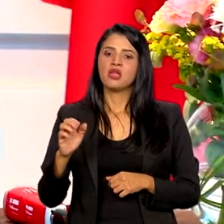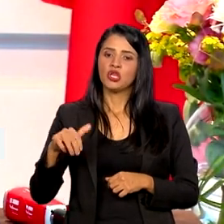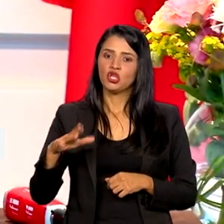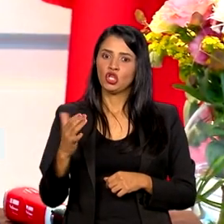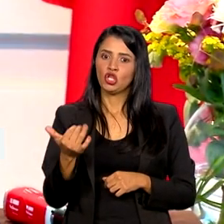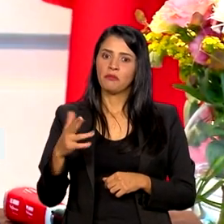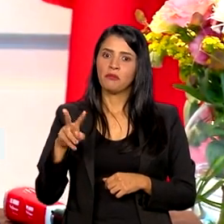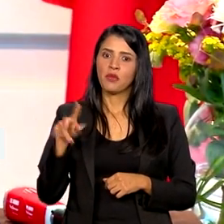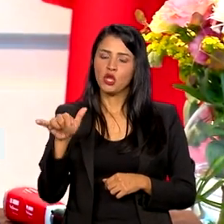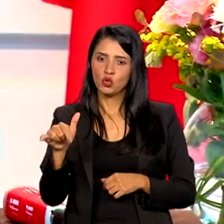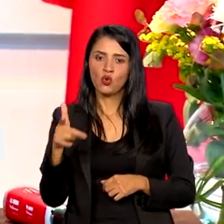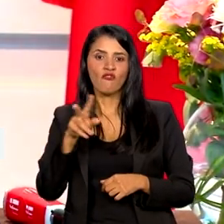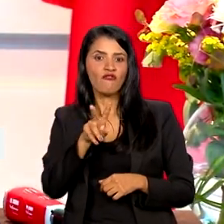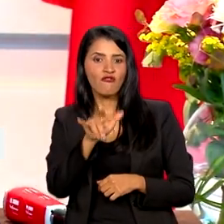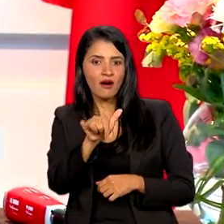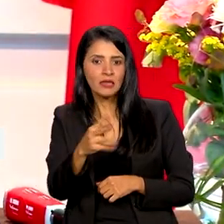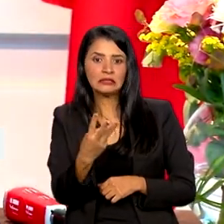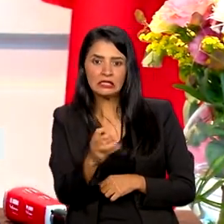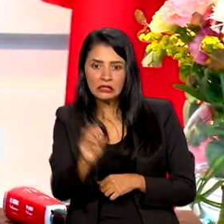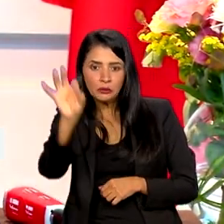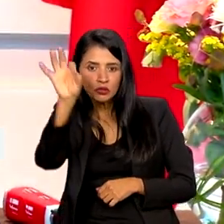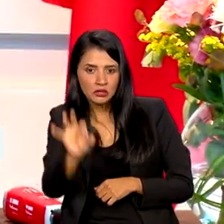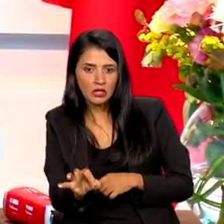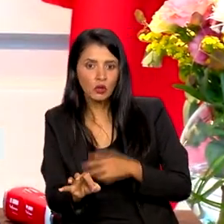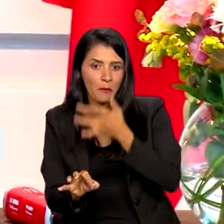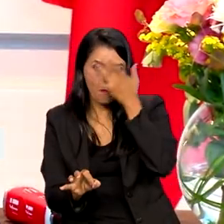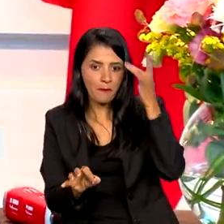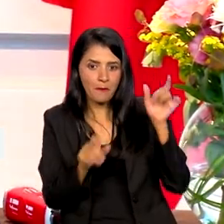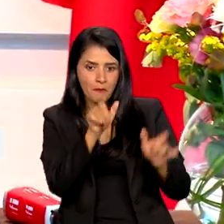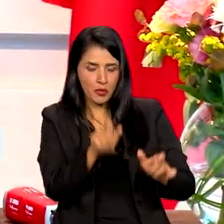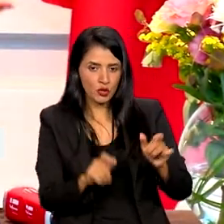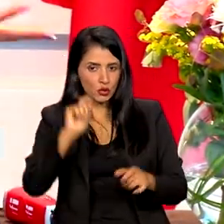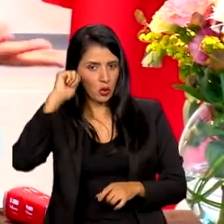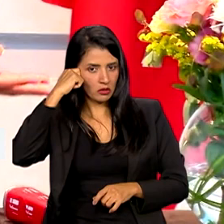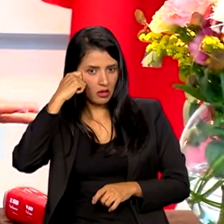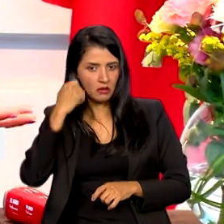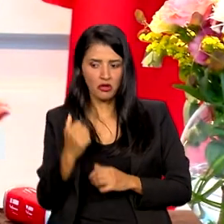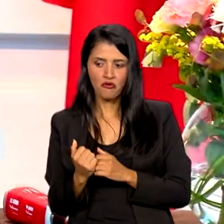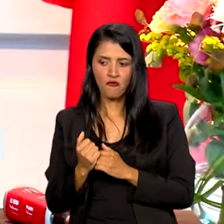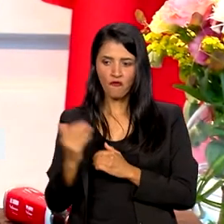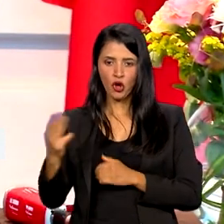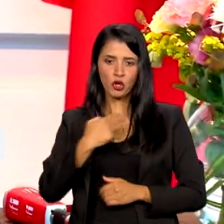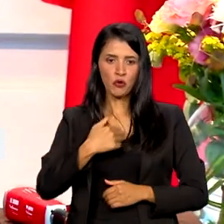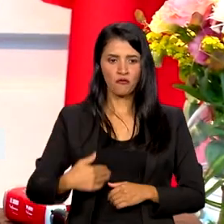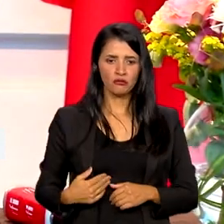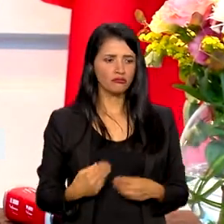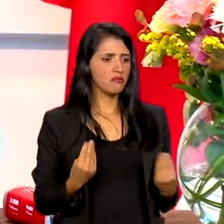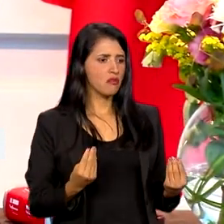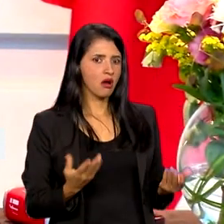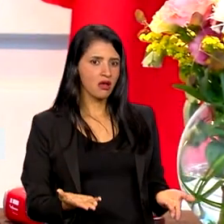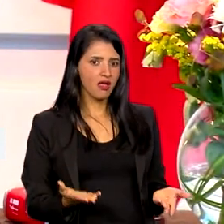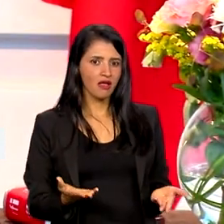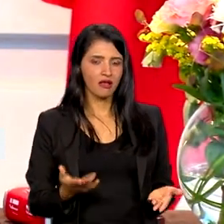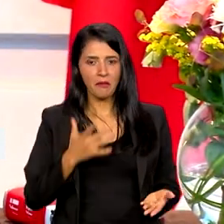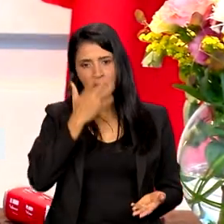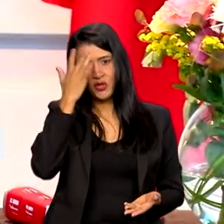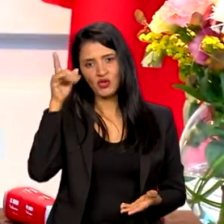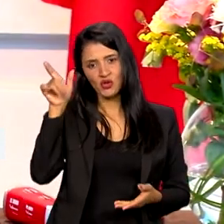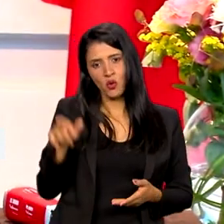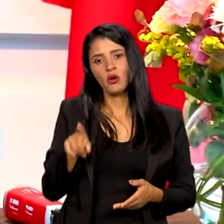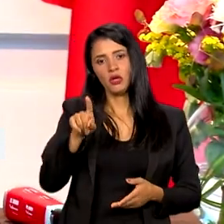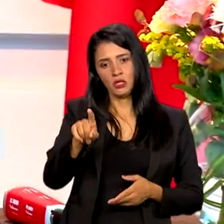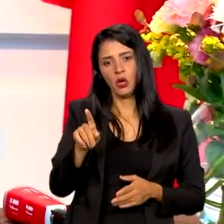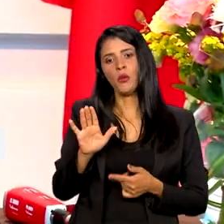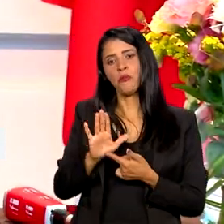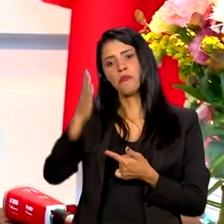negras, muitas pessoas torceram o bico fora do governo de dizer, ah, para que isso? E aí isso comprova a importância